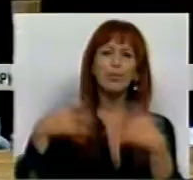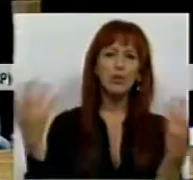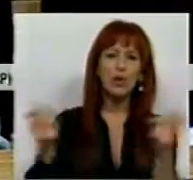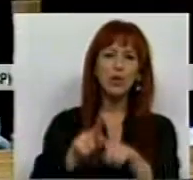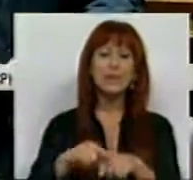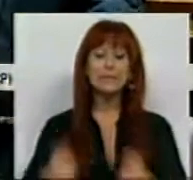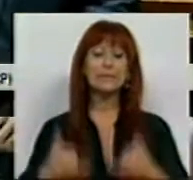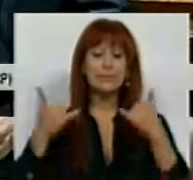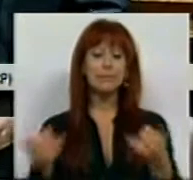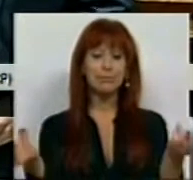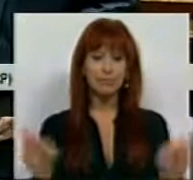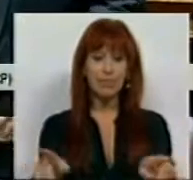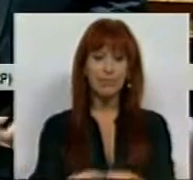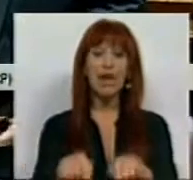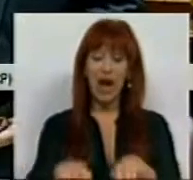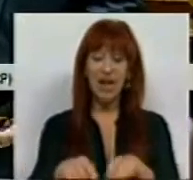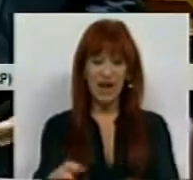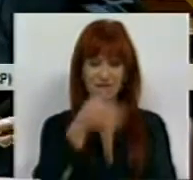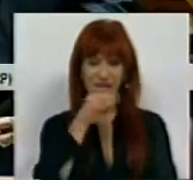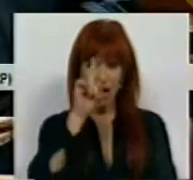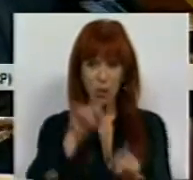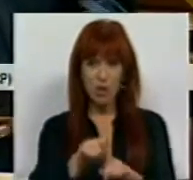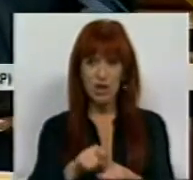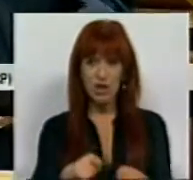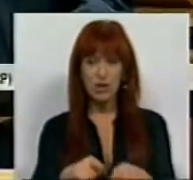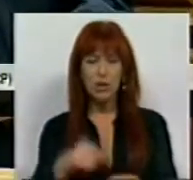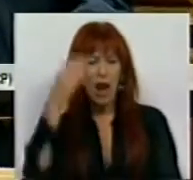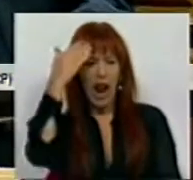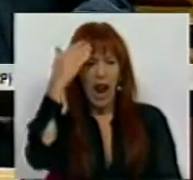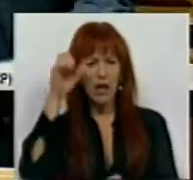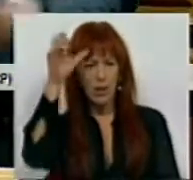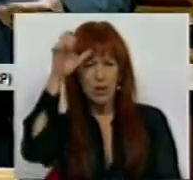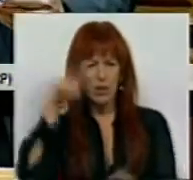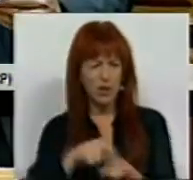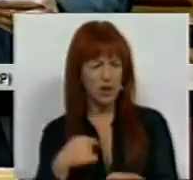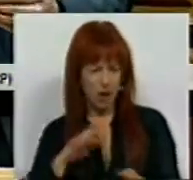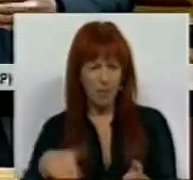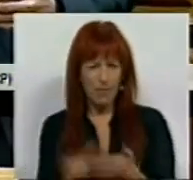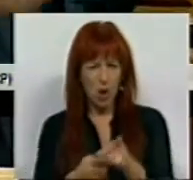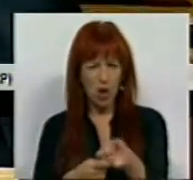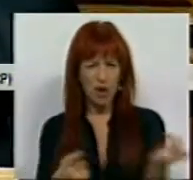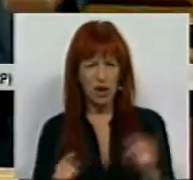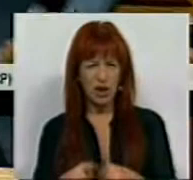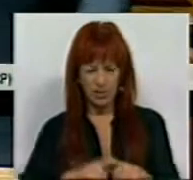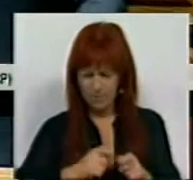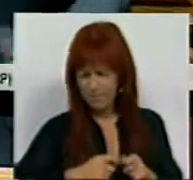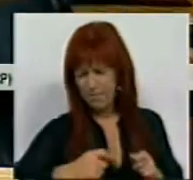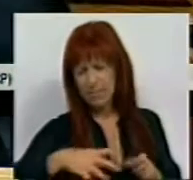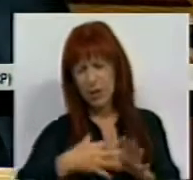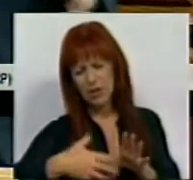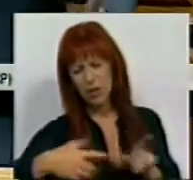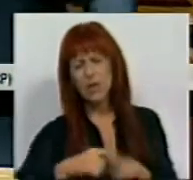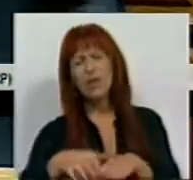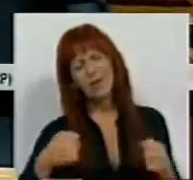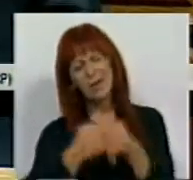A próxima vez que vierem aqui falar de ONU, sociedade intelectual, a nossa proposta é que prolonguem esse raciocínio